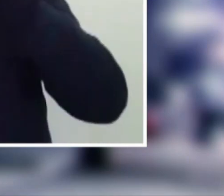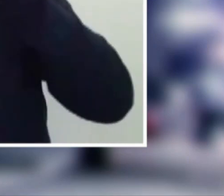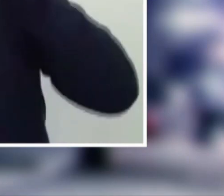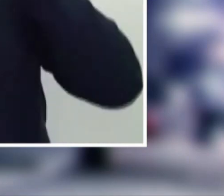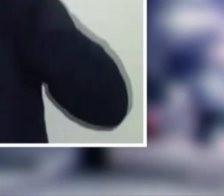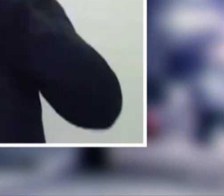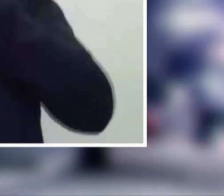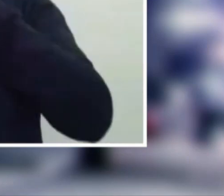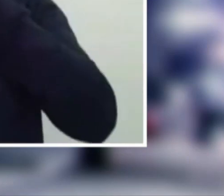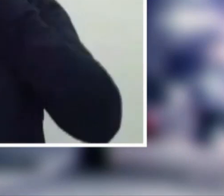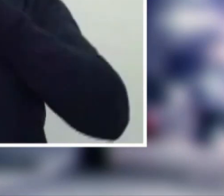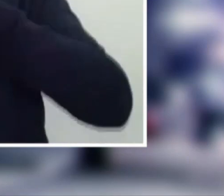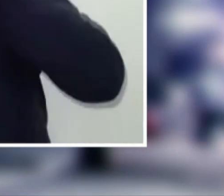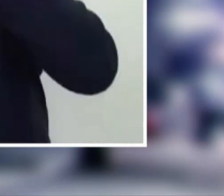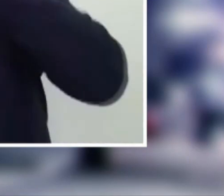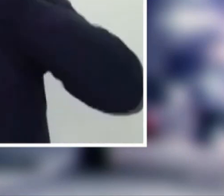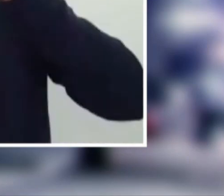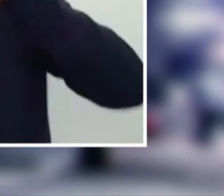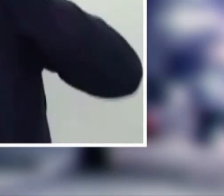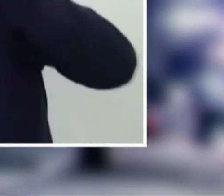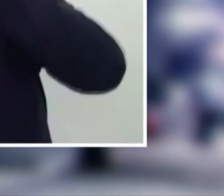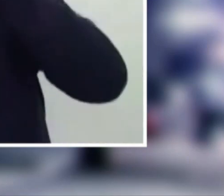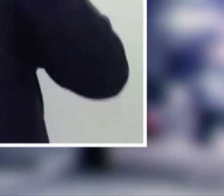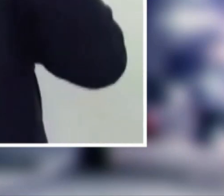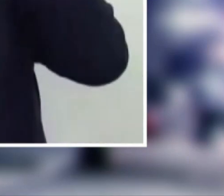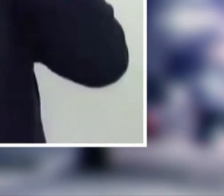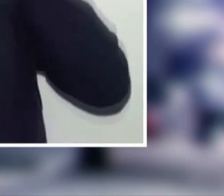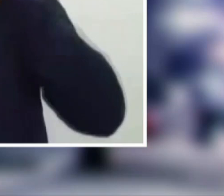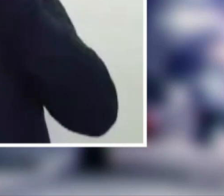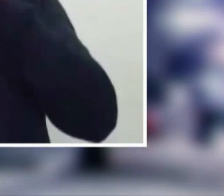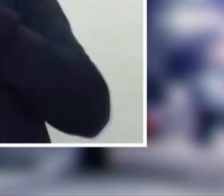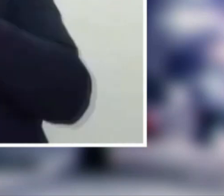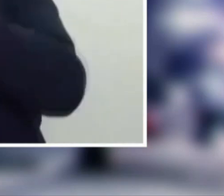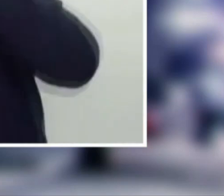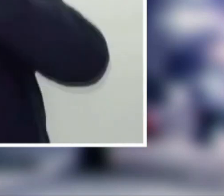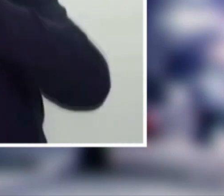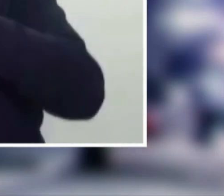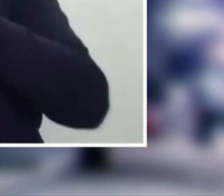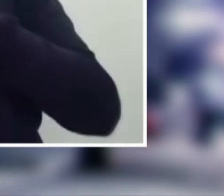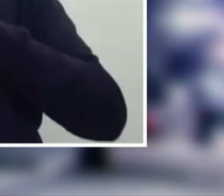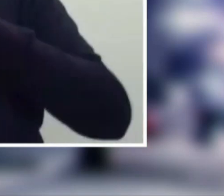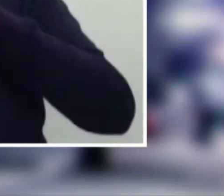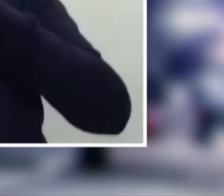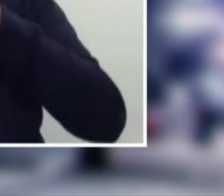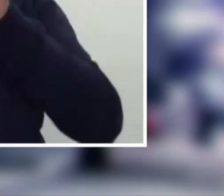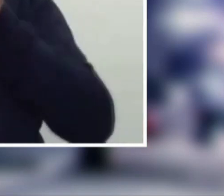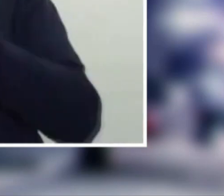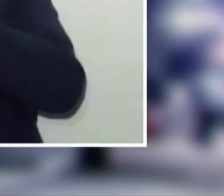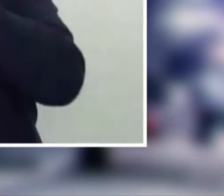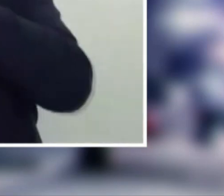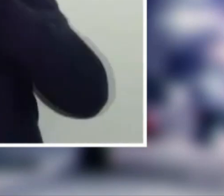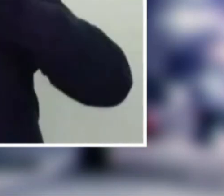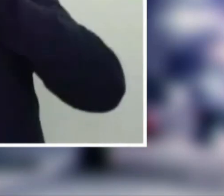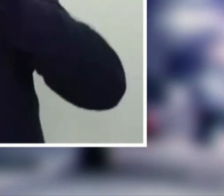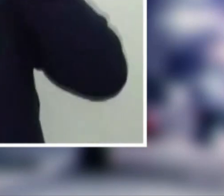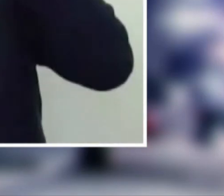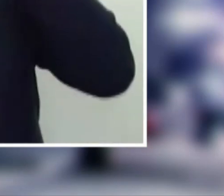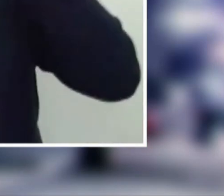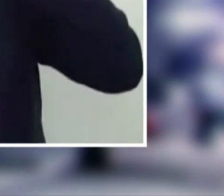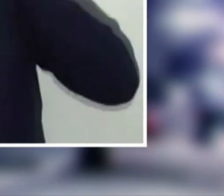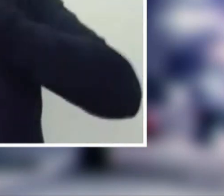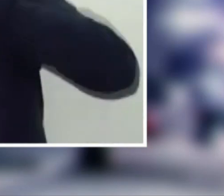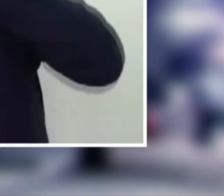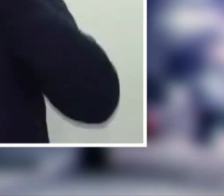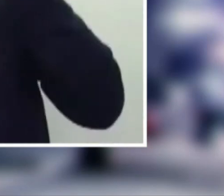temos que sair, nós tomamos todas as precauções, usando máscara, mantendo o distanciamento social, mas eu e ela, a gente tem que se comunicar,